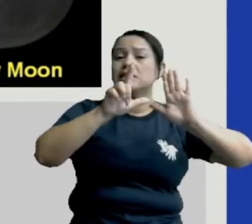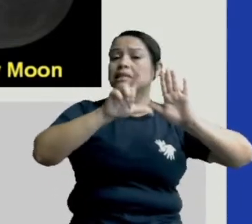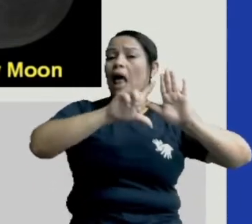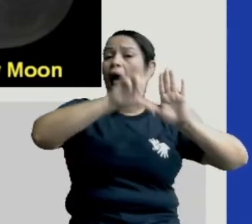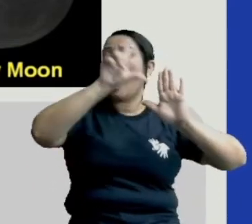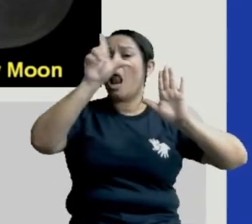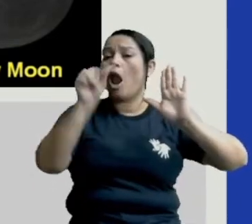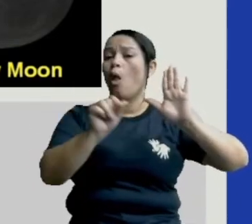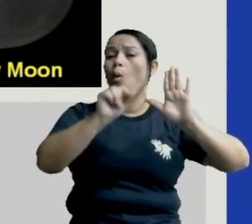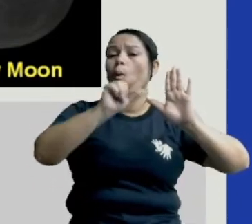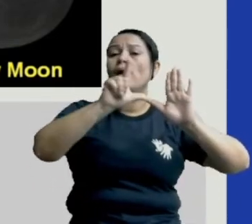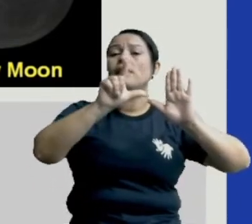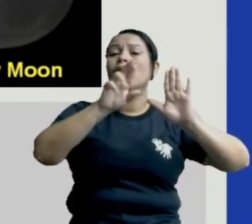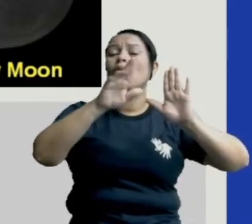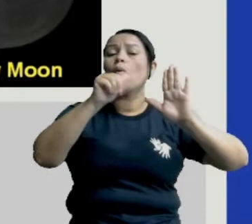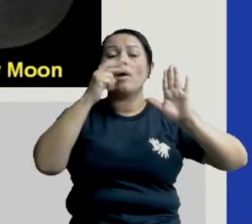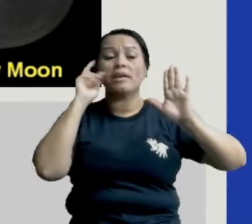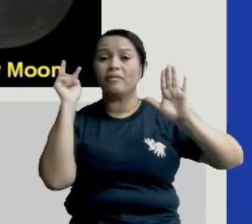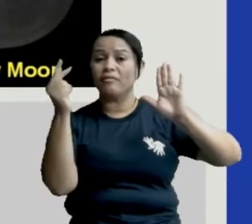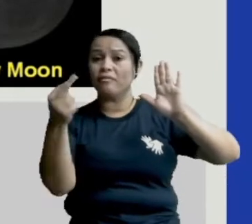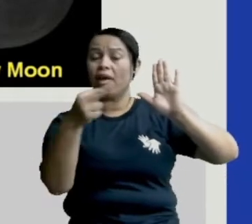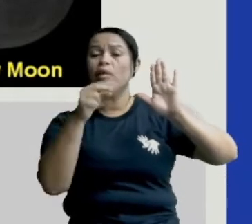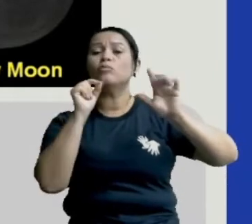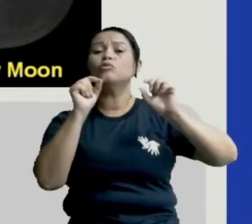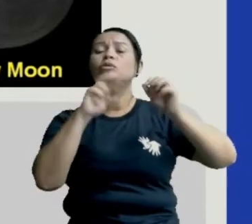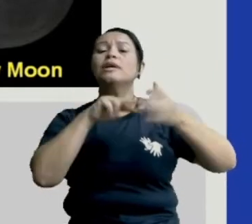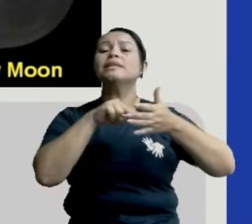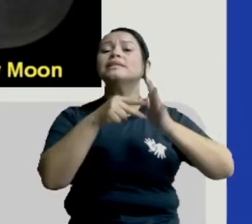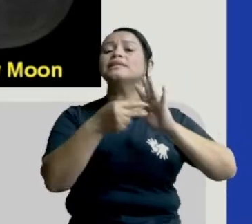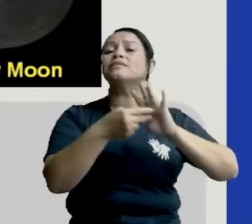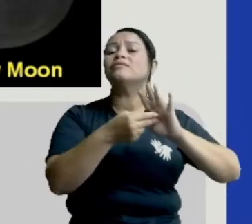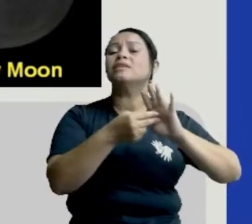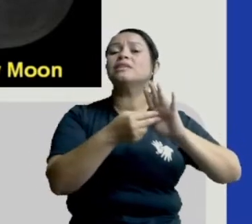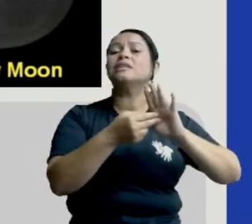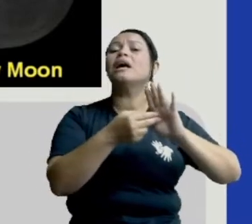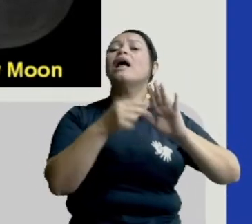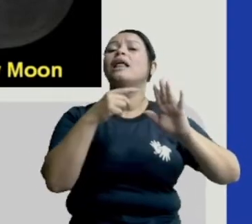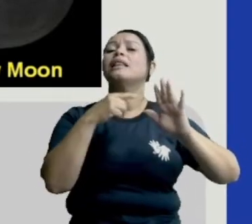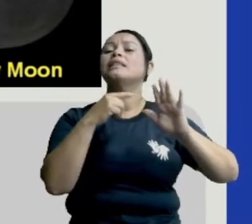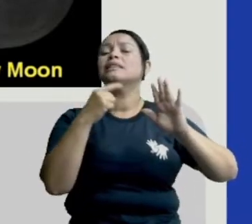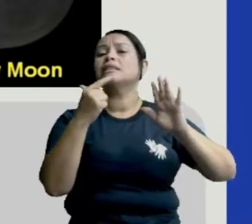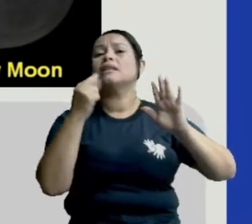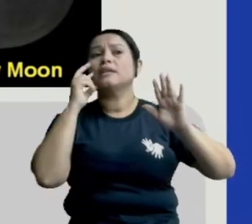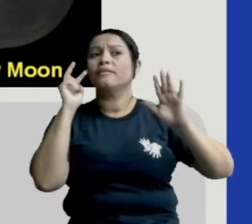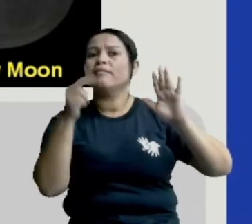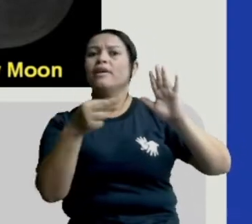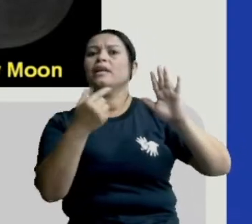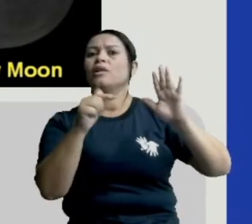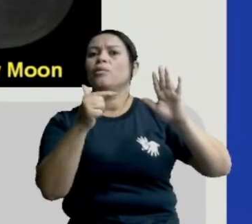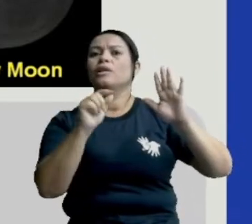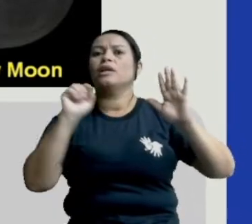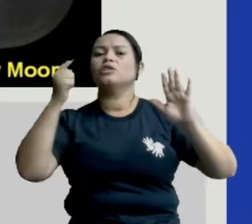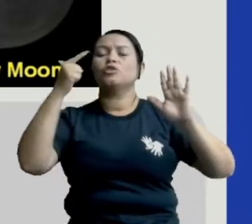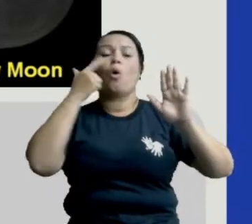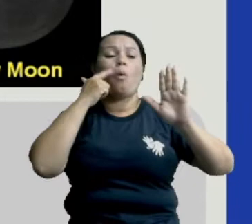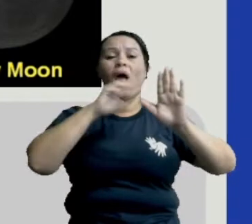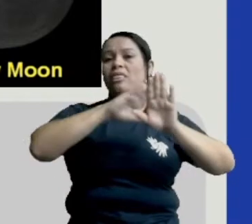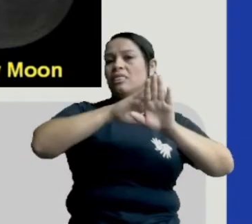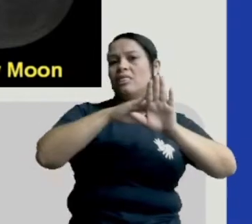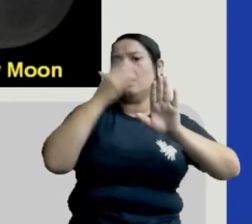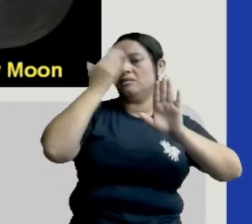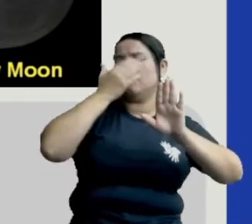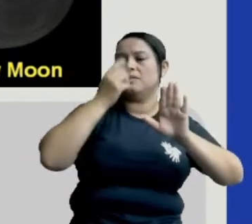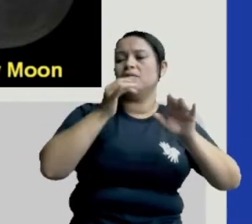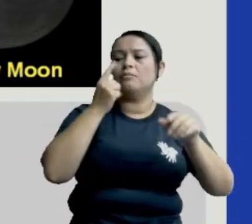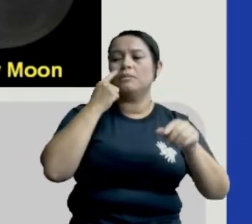que enxergamos não recebe incidência solar. Então, observem aqui, nessa imagem.